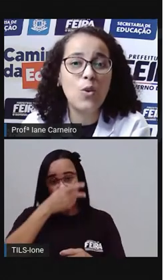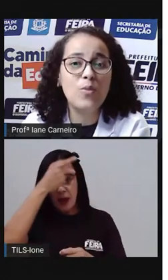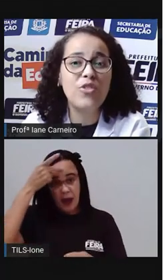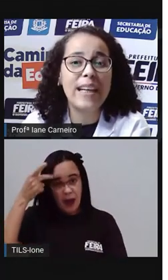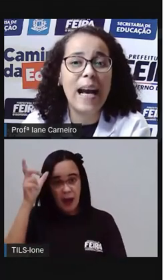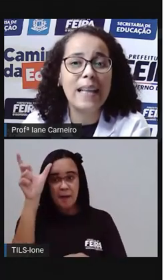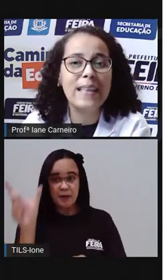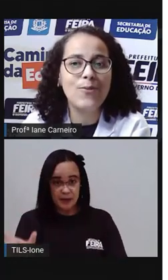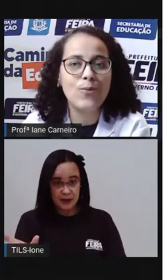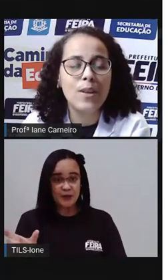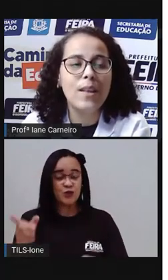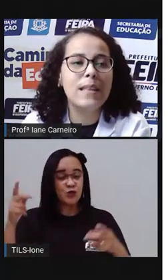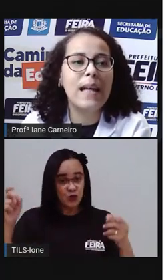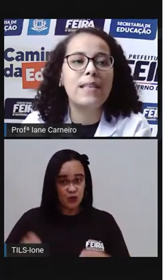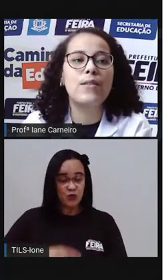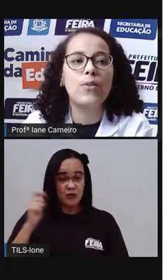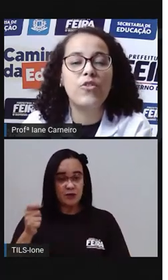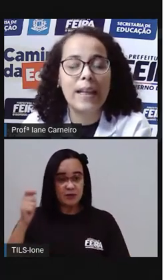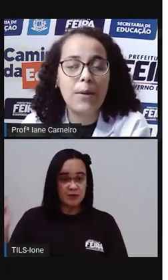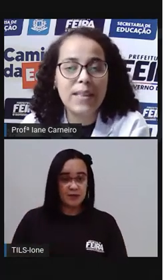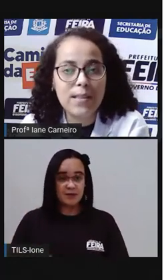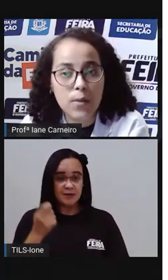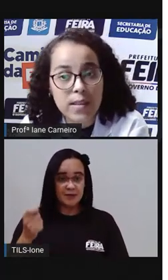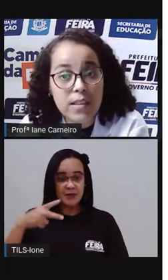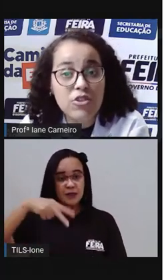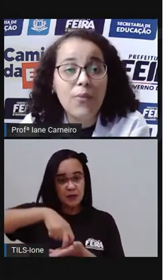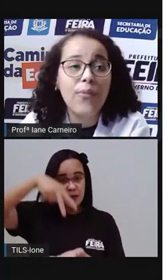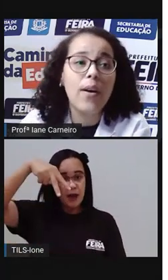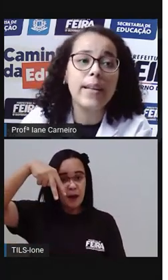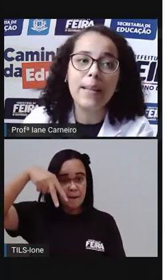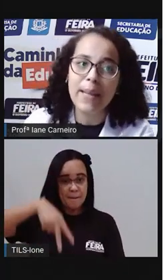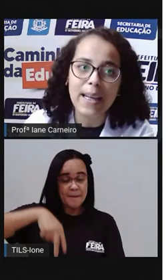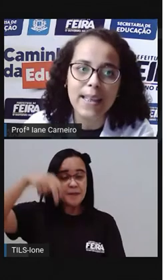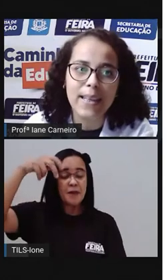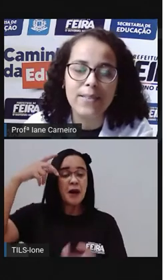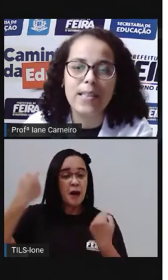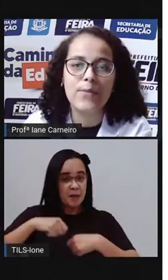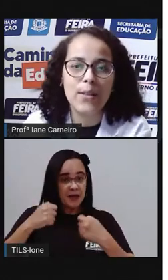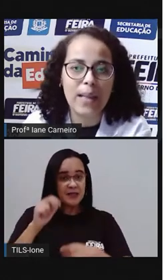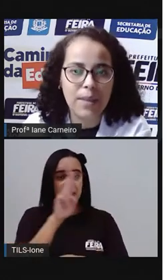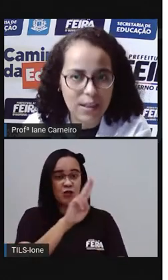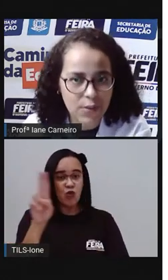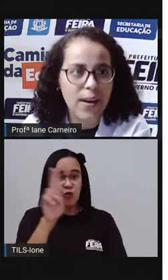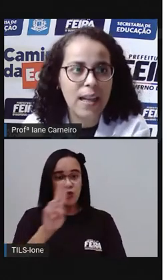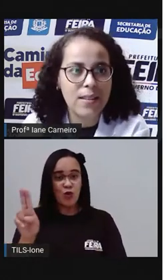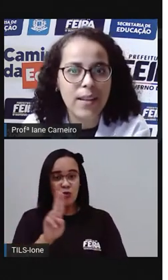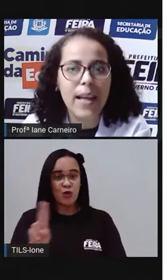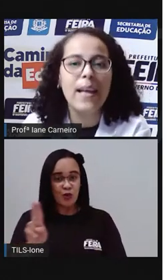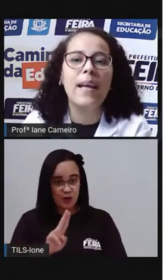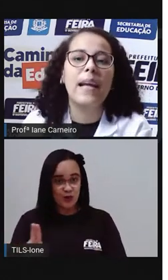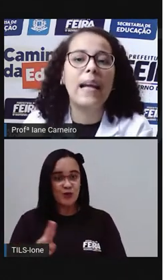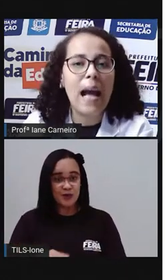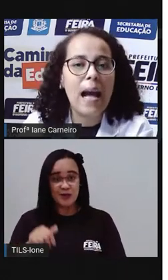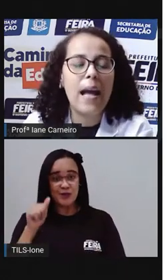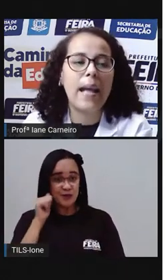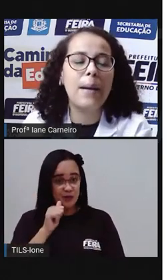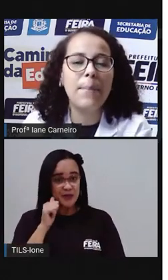falar o nome de cada um das outras De cada uma das outras que estão fora da brincadeira Vocês viram que a menina foi falando, né?